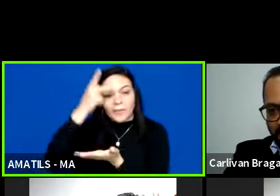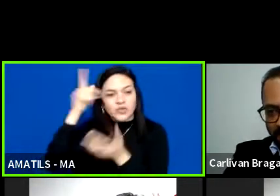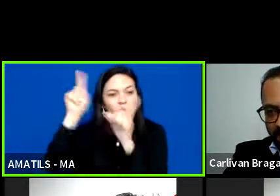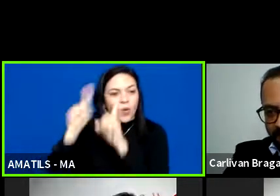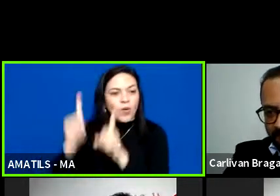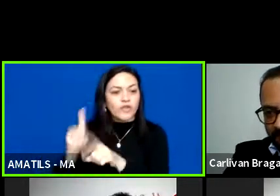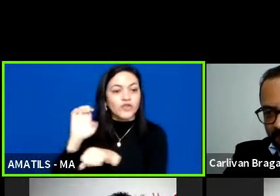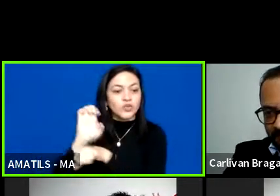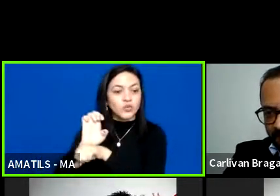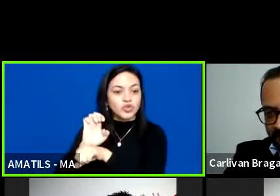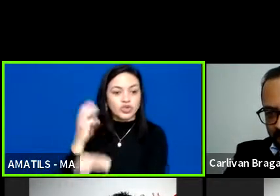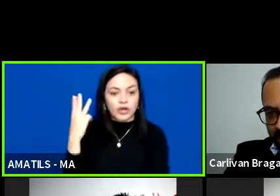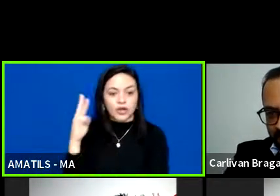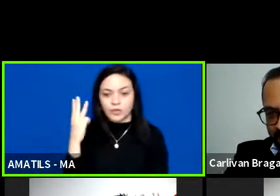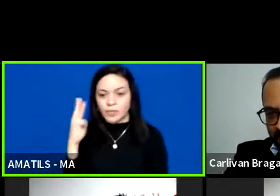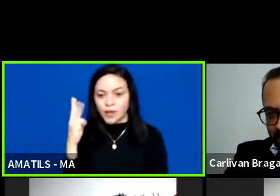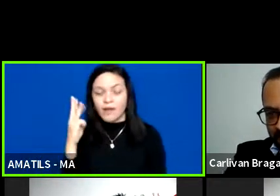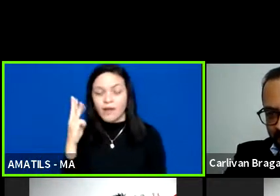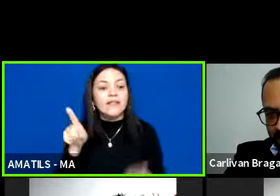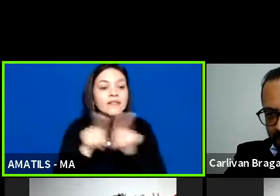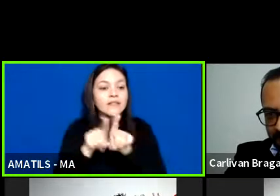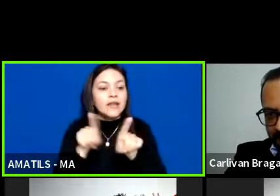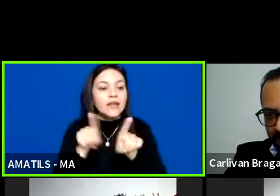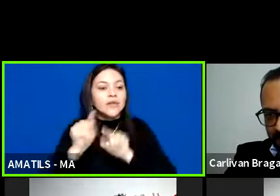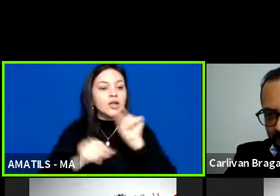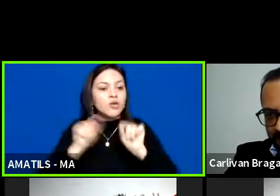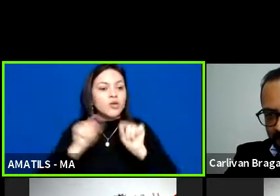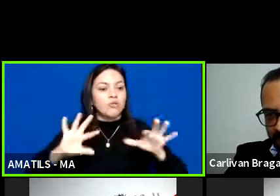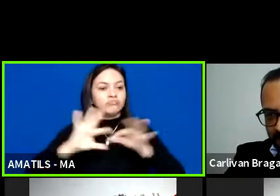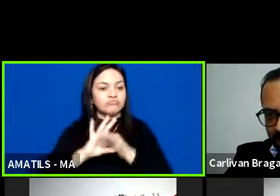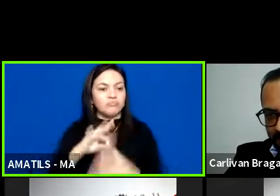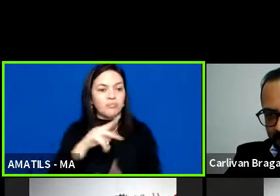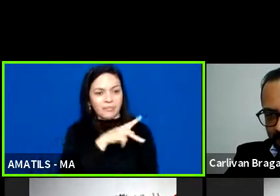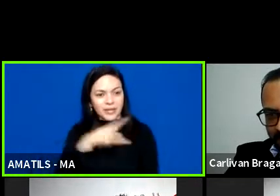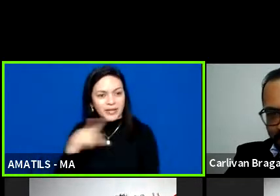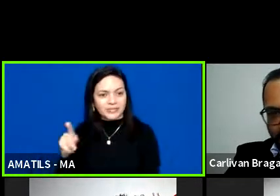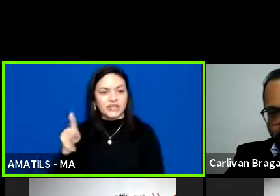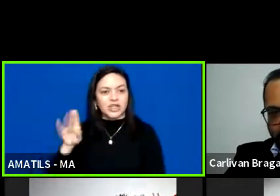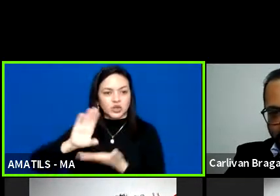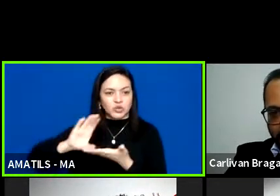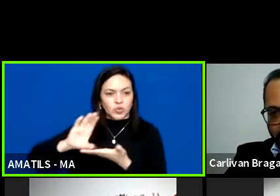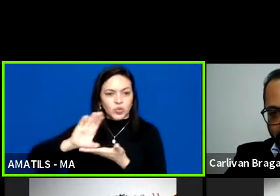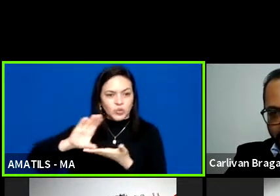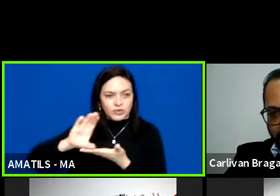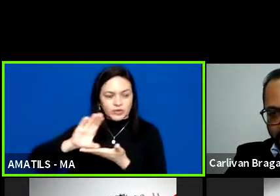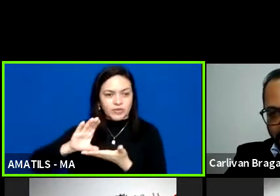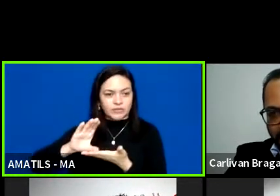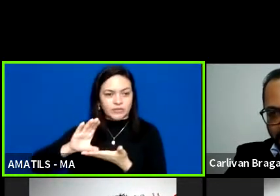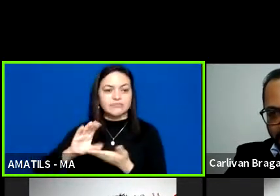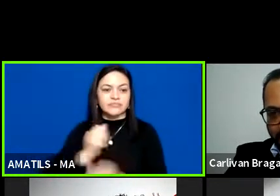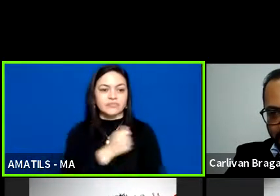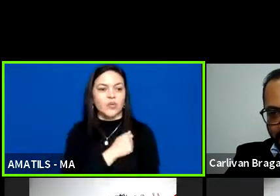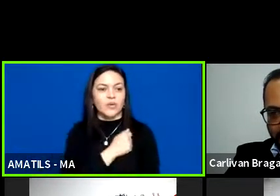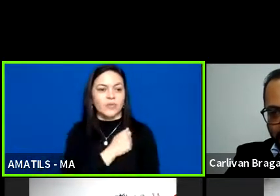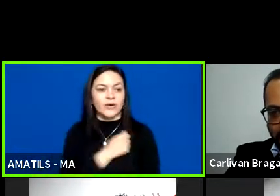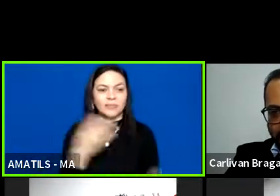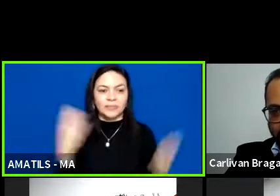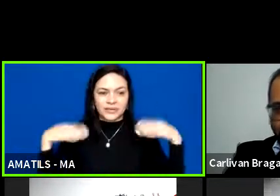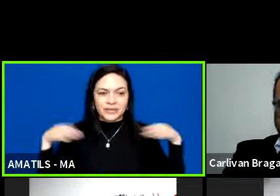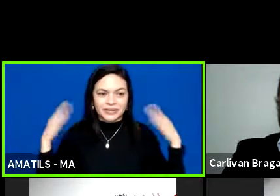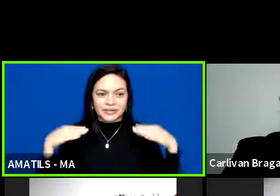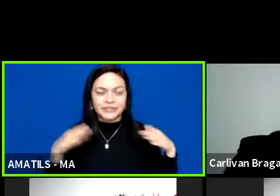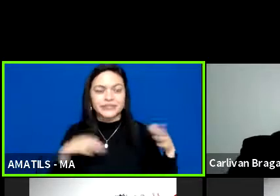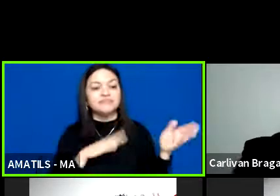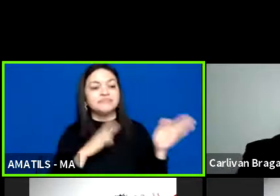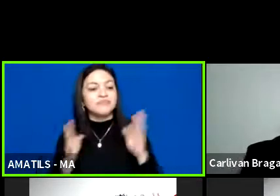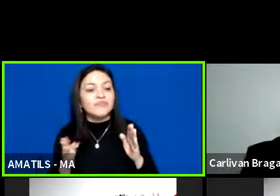no Estado do Maranhão, bem como está como presidenta do Conselho. Está com a palavra, companheira Beatriz. Boa noite a todos e